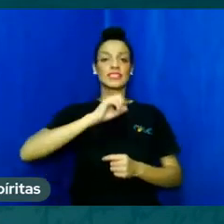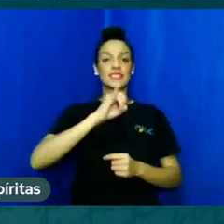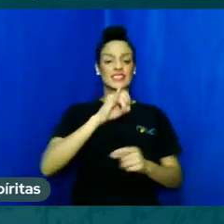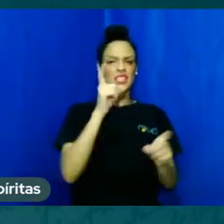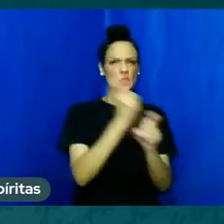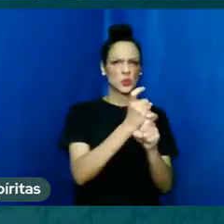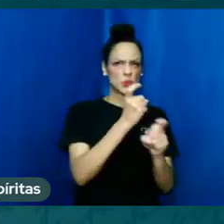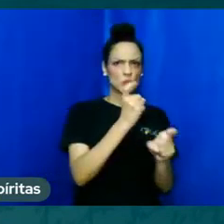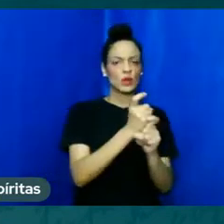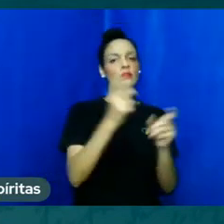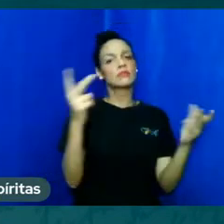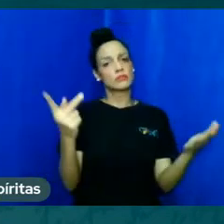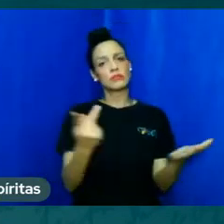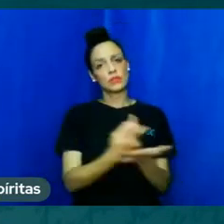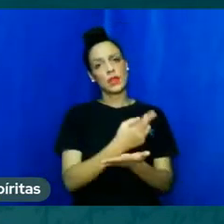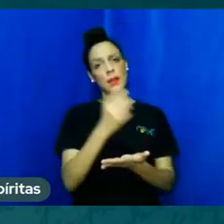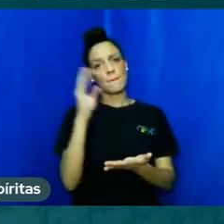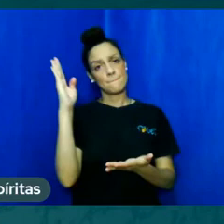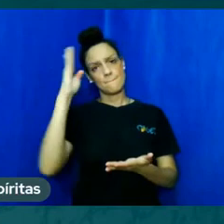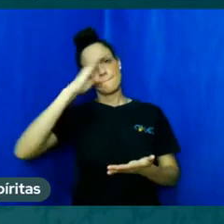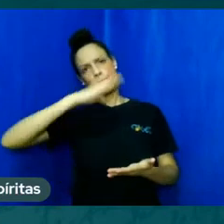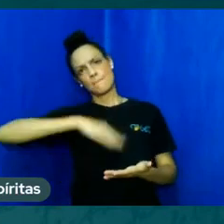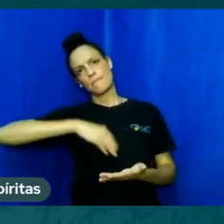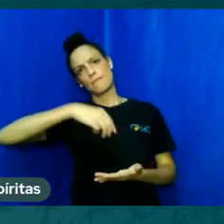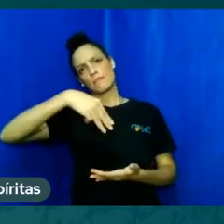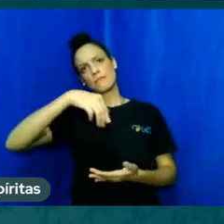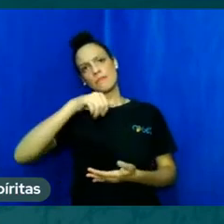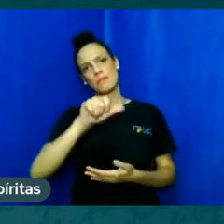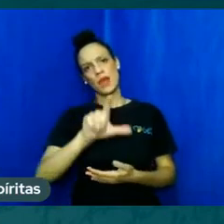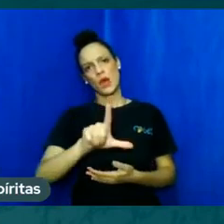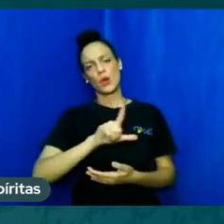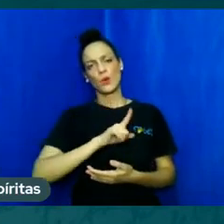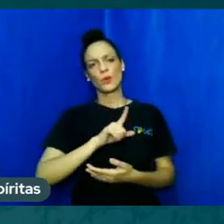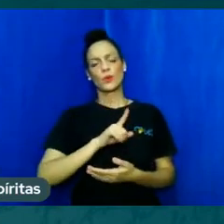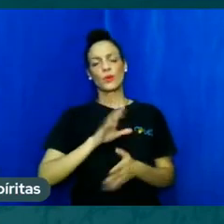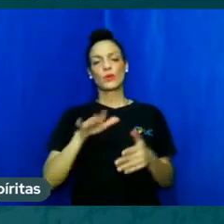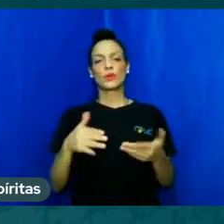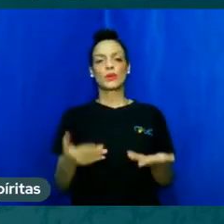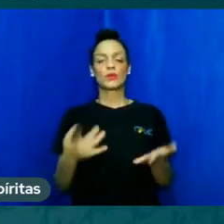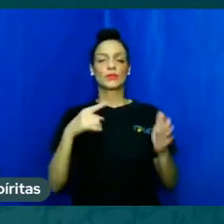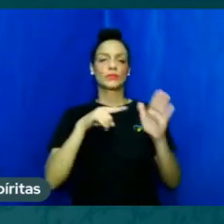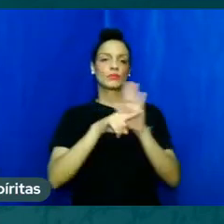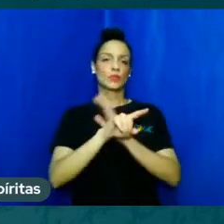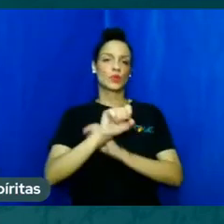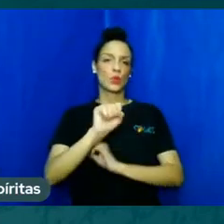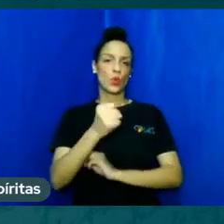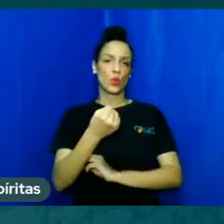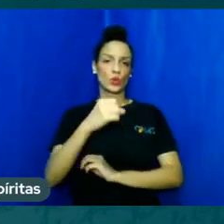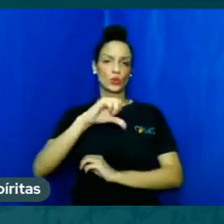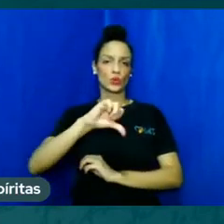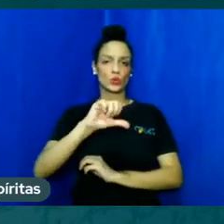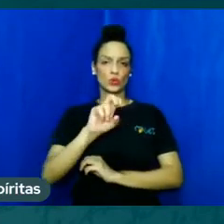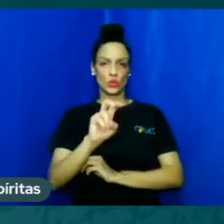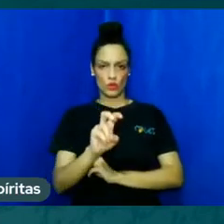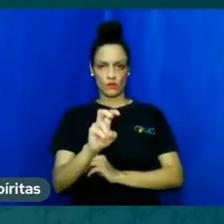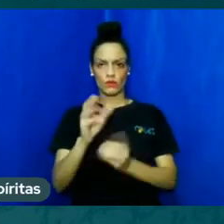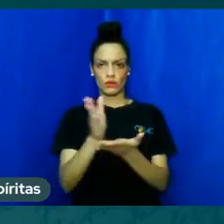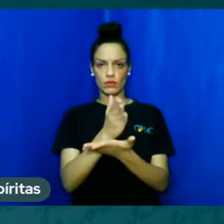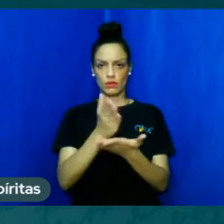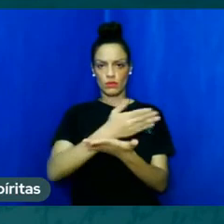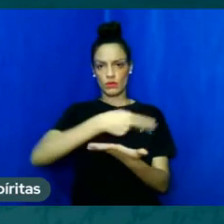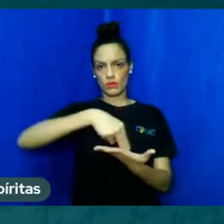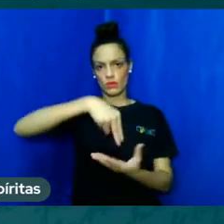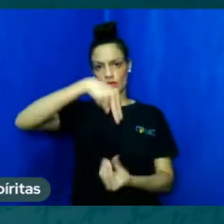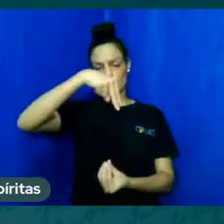né? No geral. E aí, no livro dos espíritos, na questão 895, Kardec pergunta o seguinte, né?